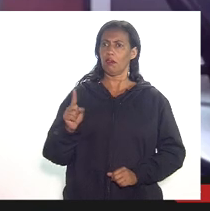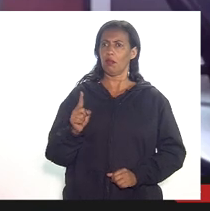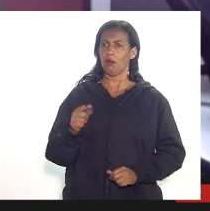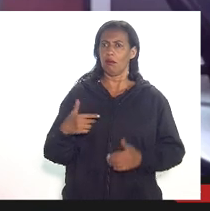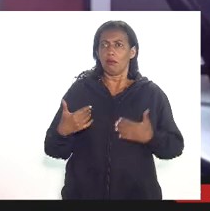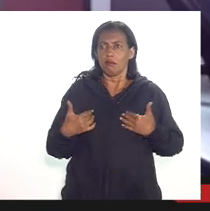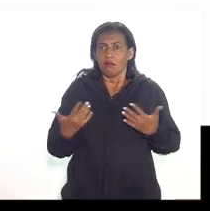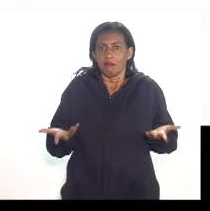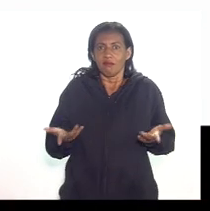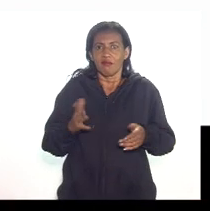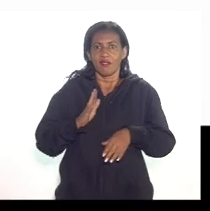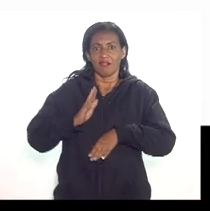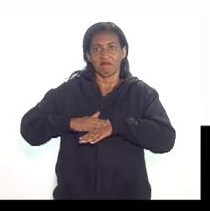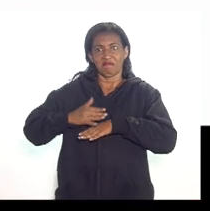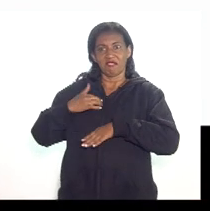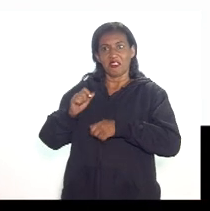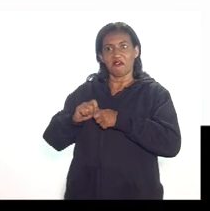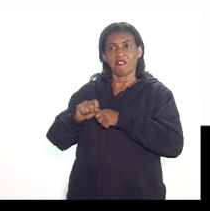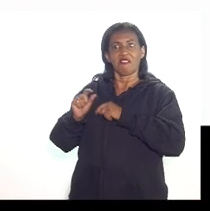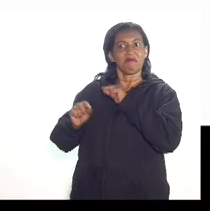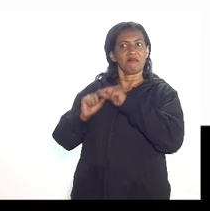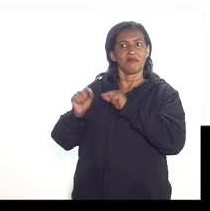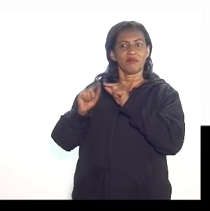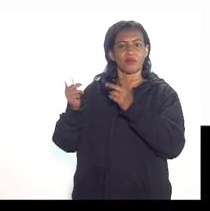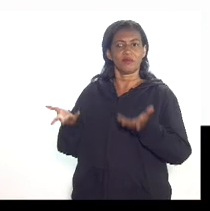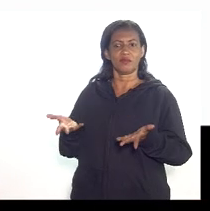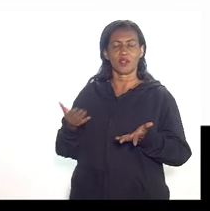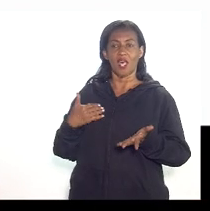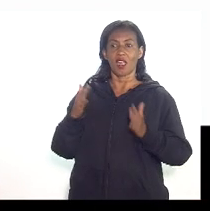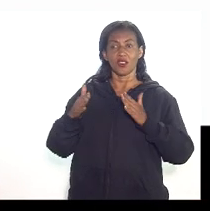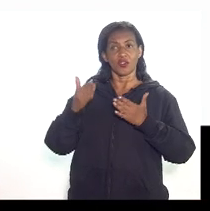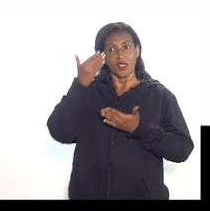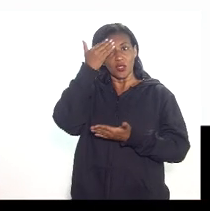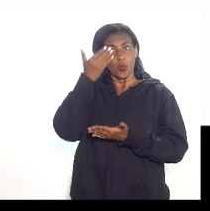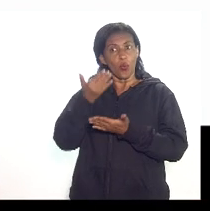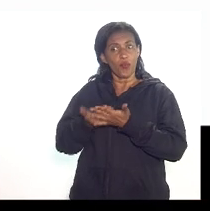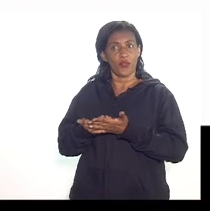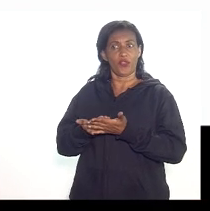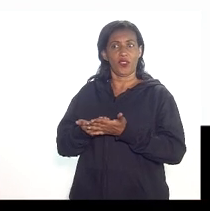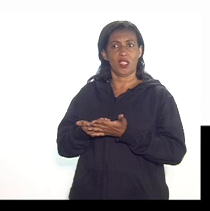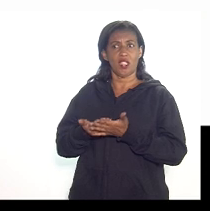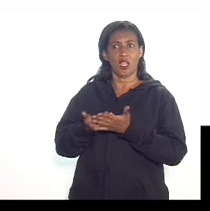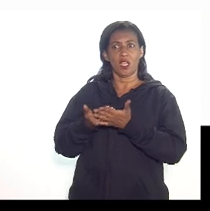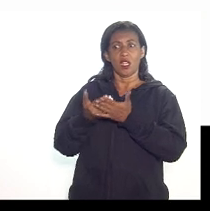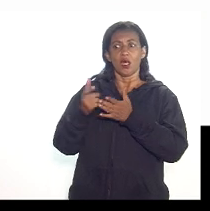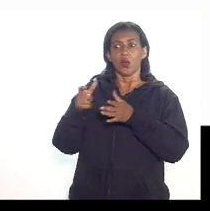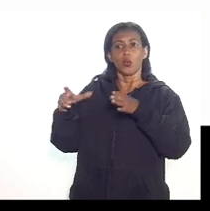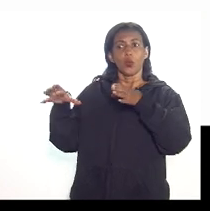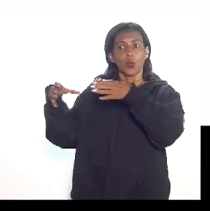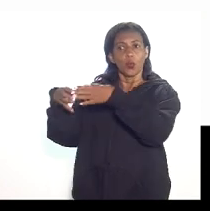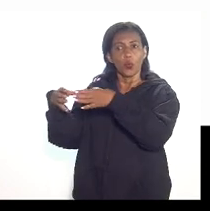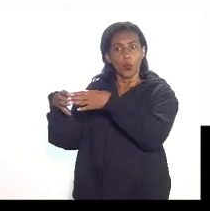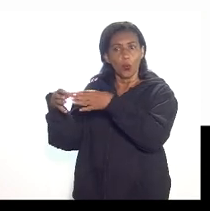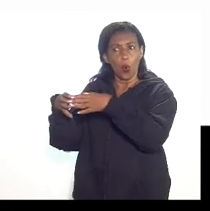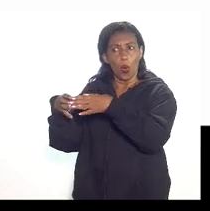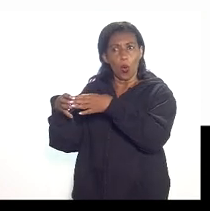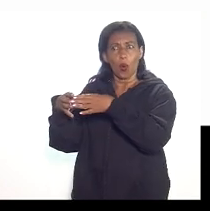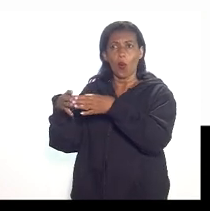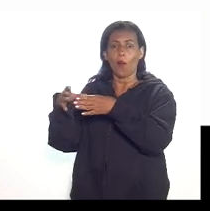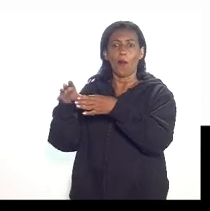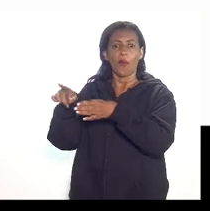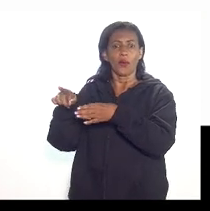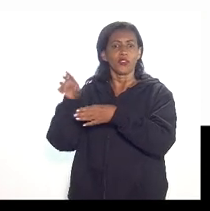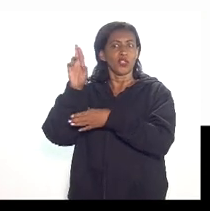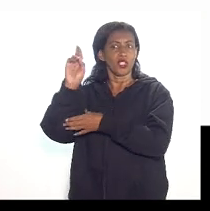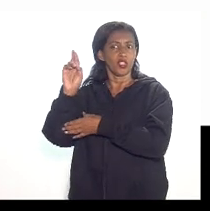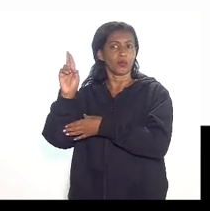é que a gente faz então ela se confia muitas vezes na dificuldade do órgão fiscalizador obter informações nessa caixa preta que é a